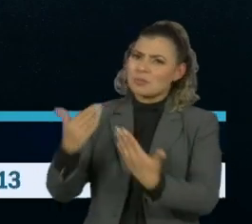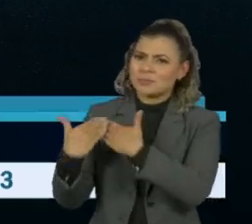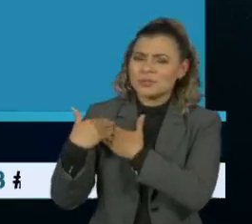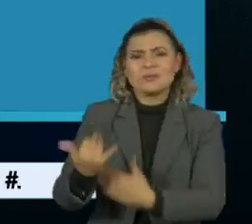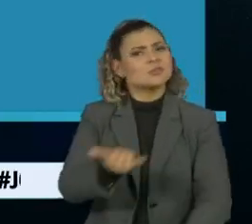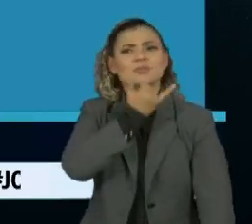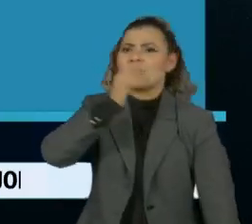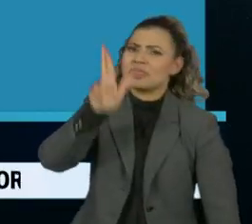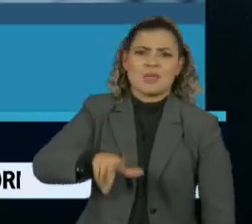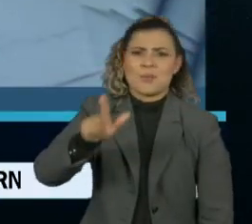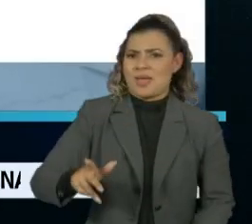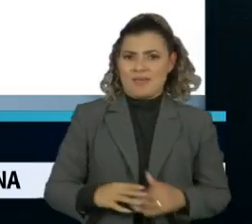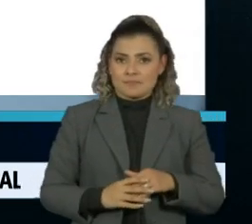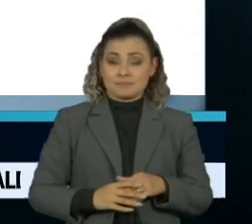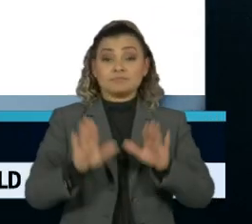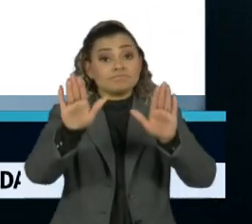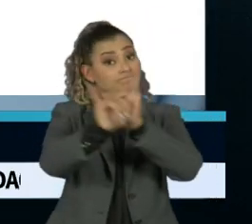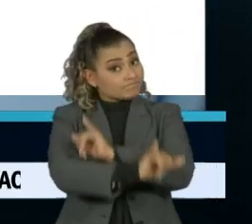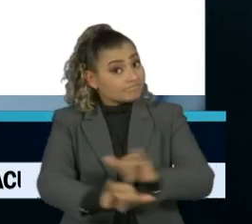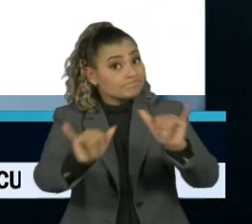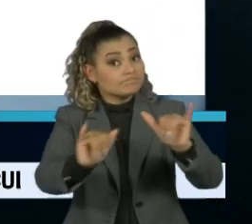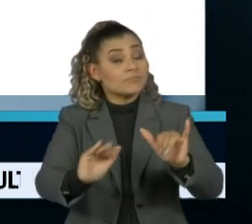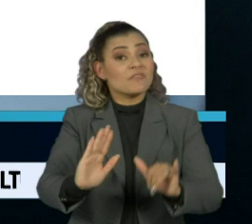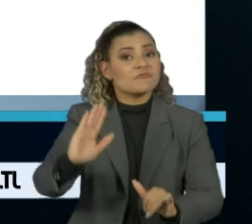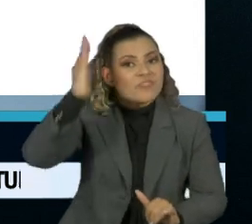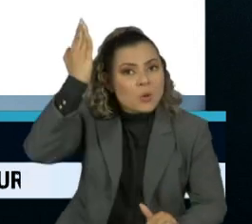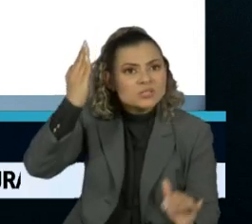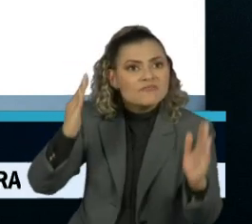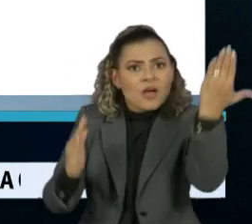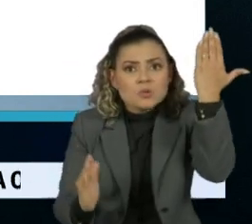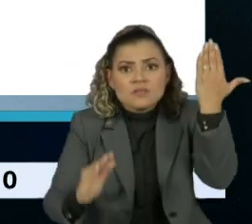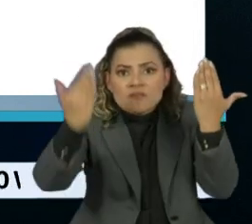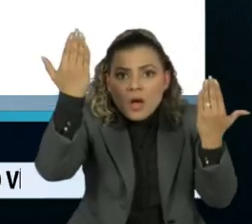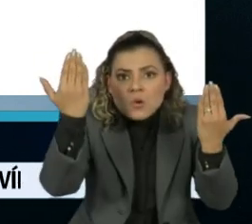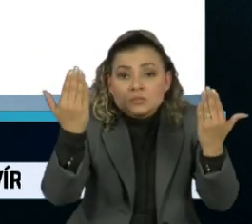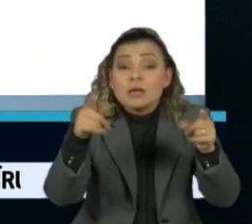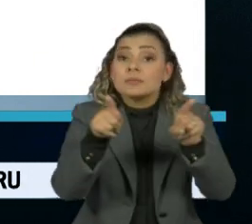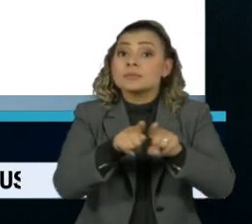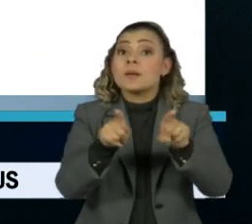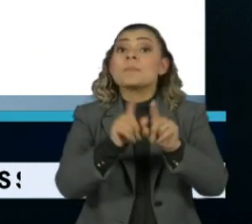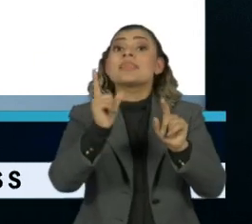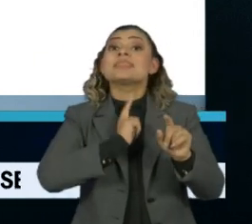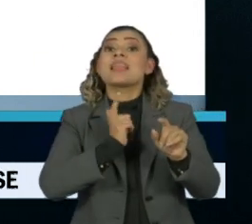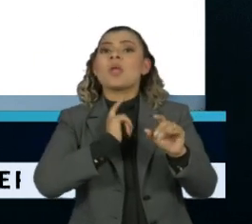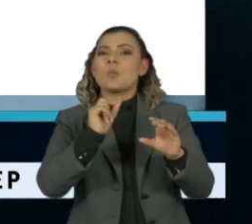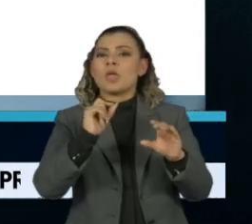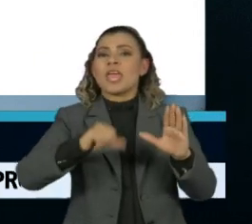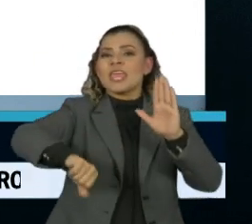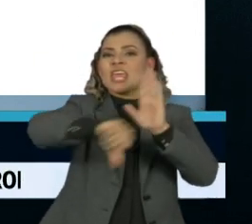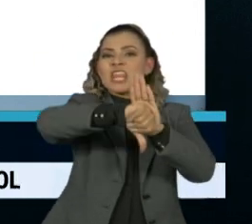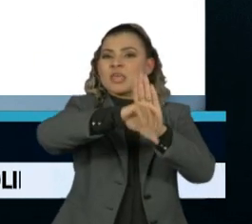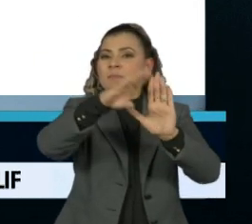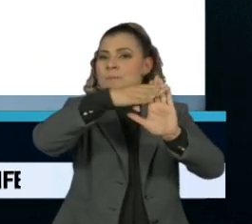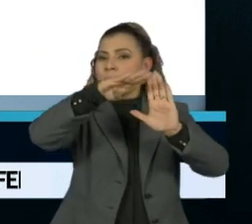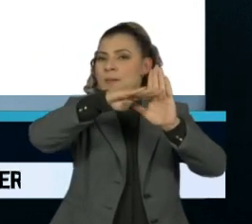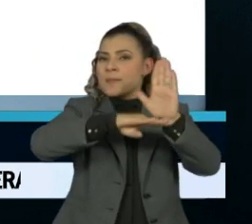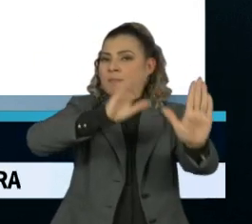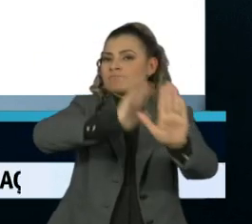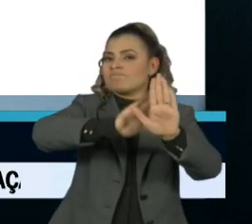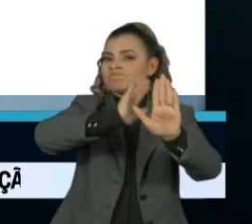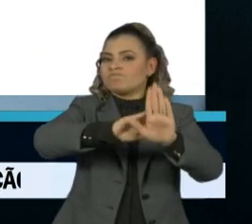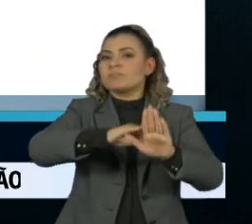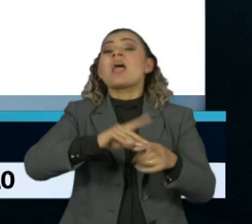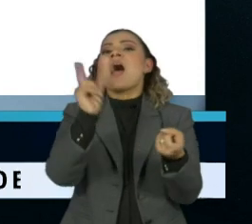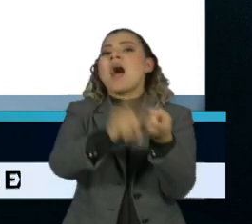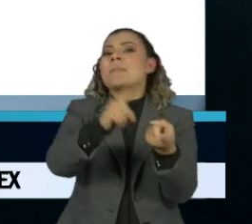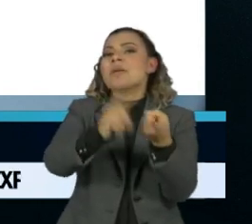não são. Além da divulgação de notícias fraudulentas, o inquérito apura falsas comunicações de crimes, denunciações caluniosas,